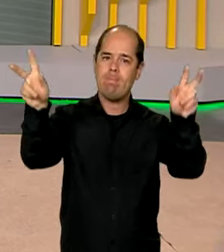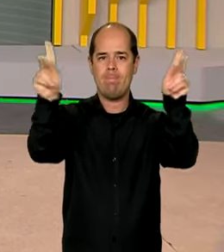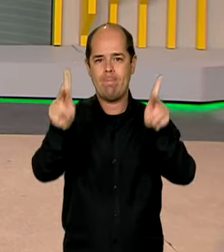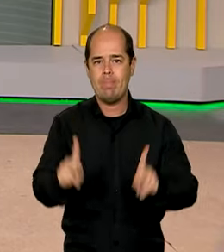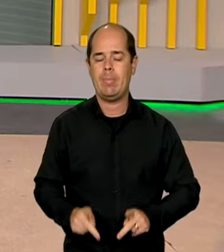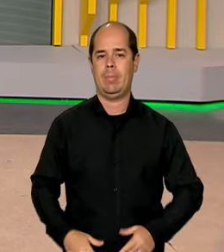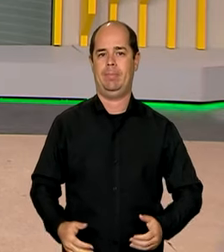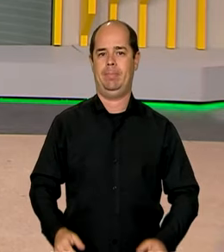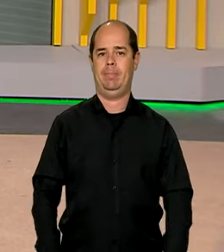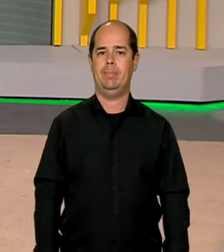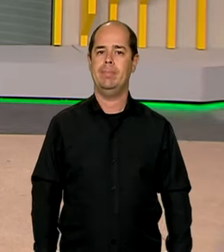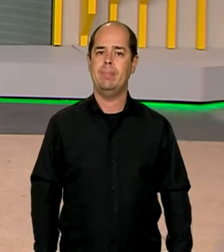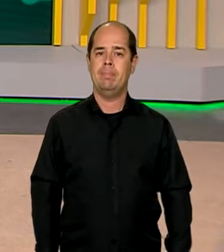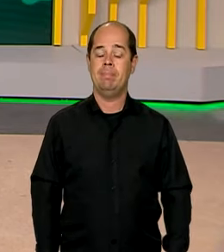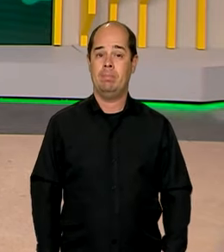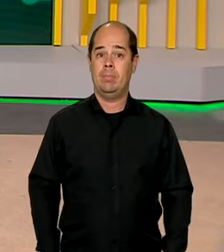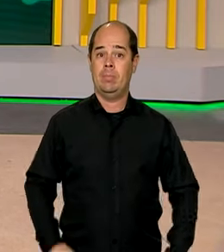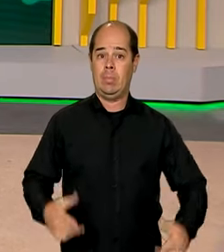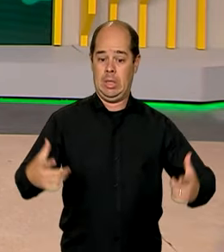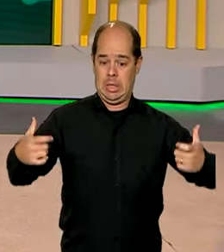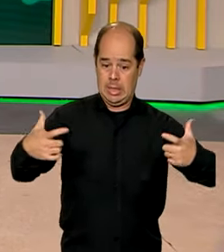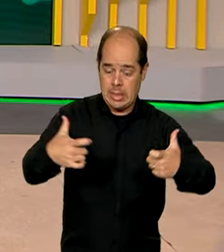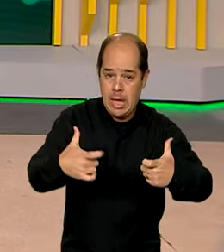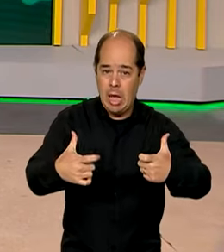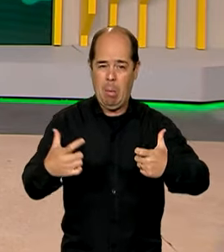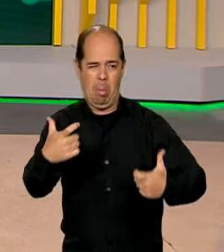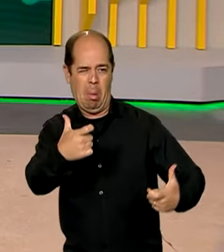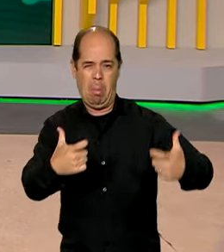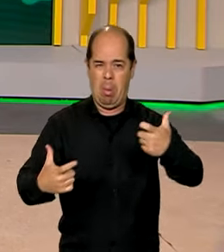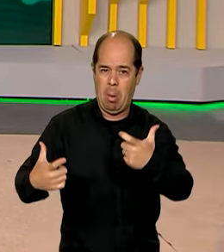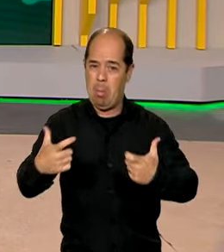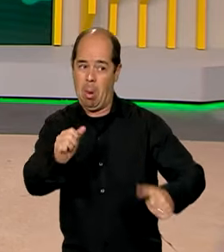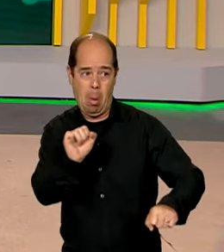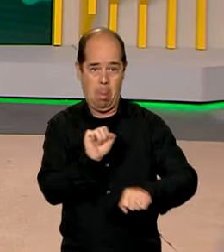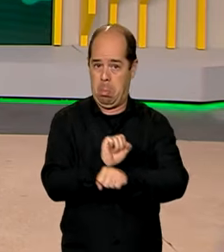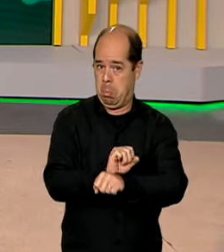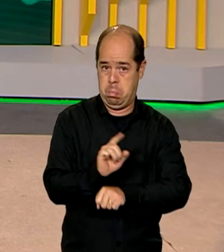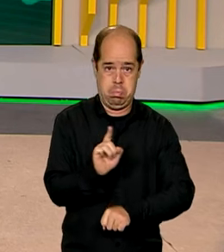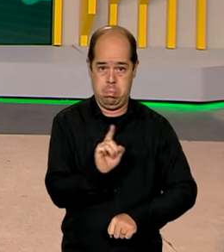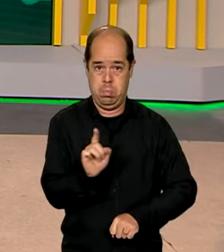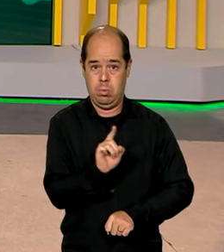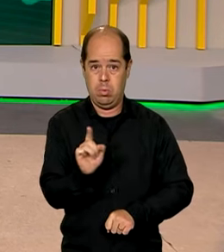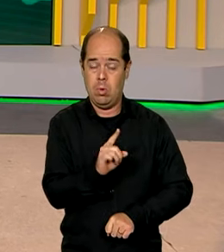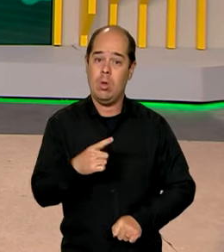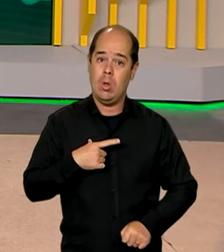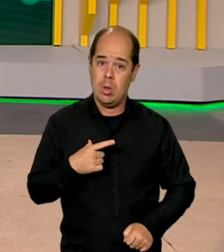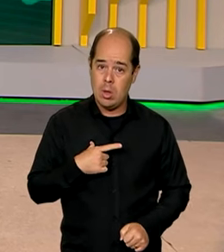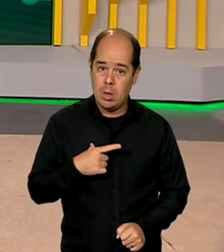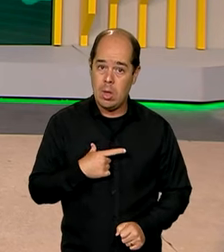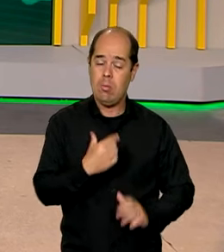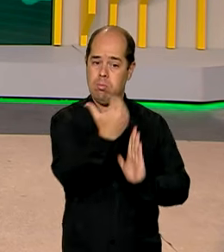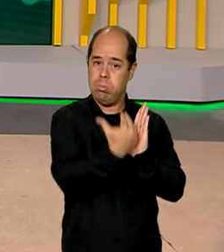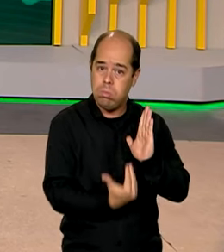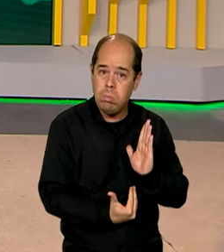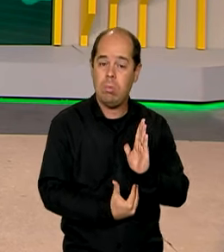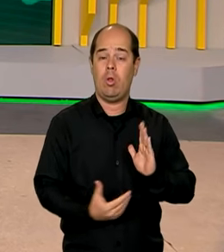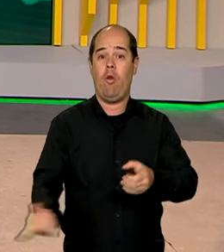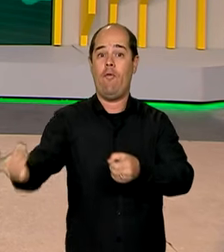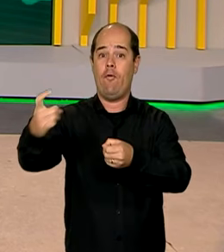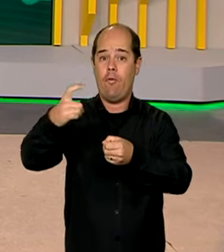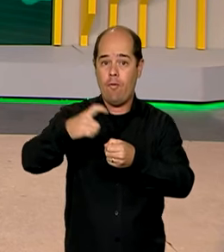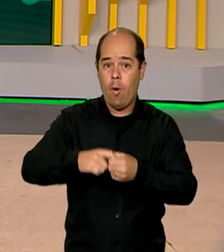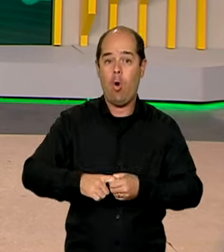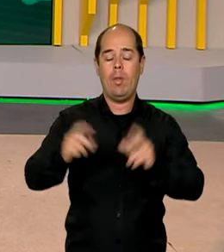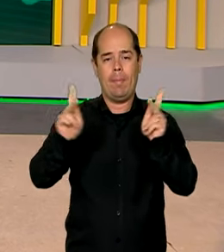E enquanto não temos um cessar-fogo do conflito, segue a operação Voltando em Paz, que também planeja a possibilidade de